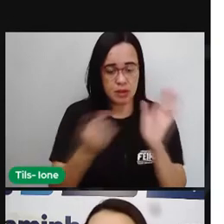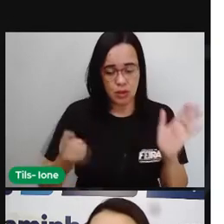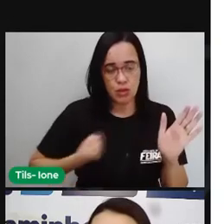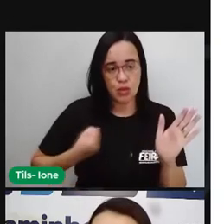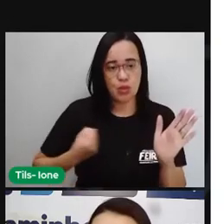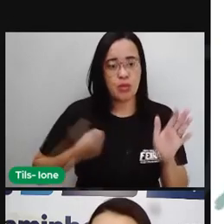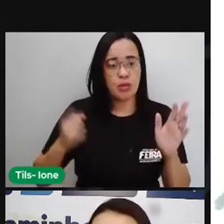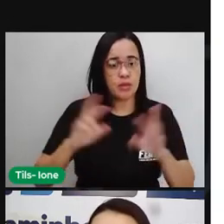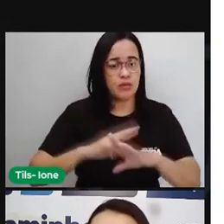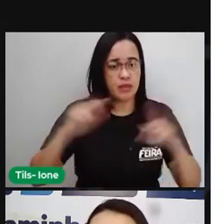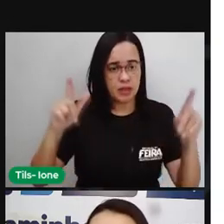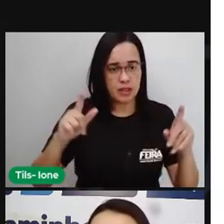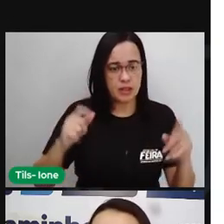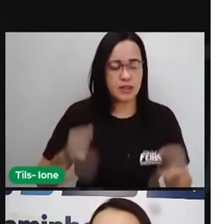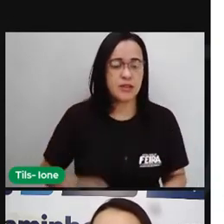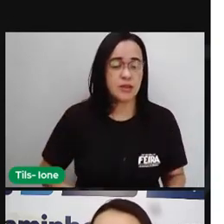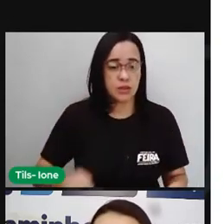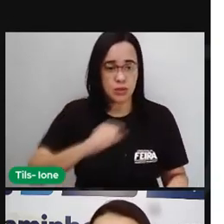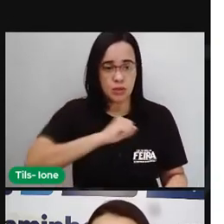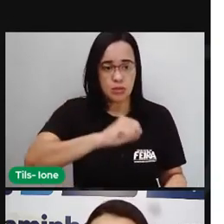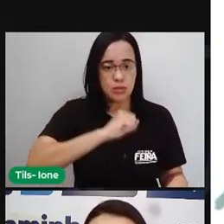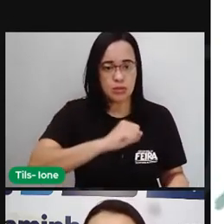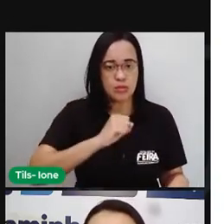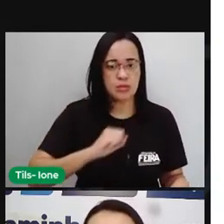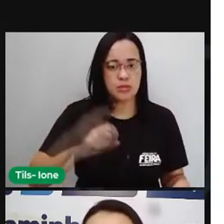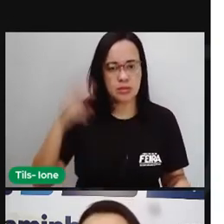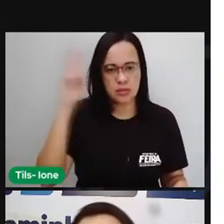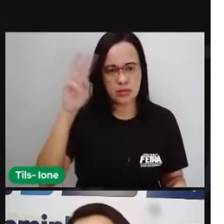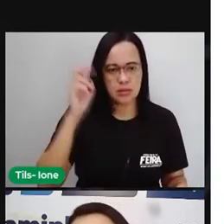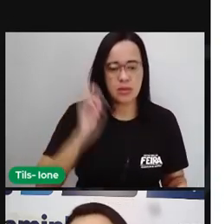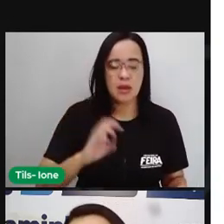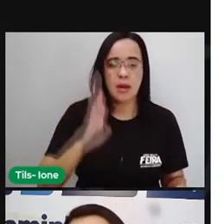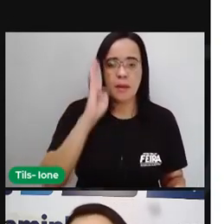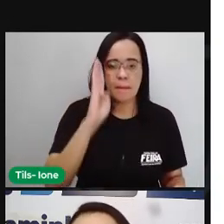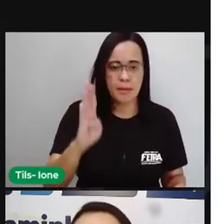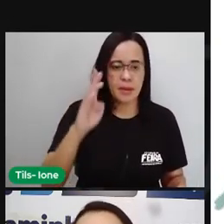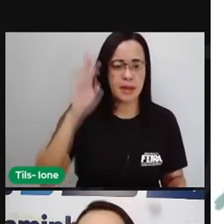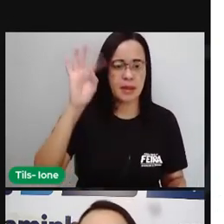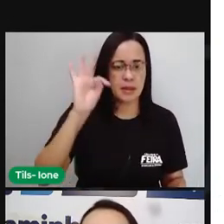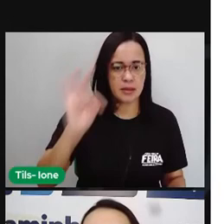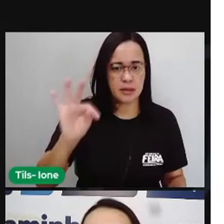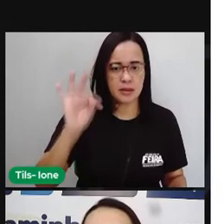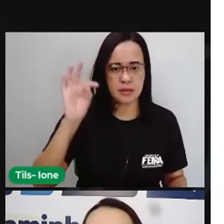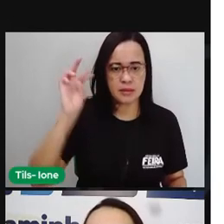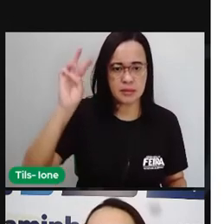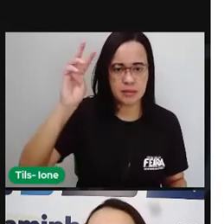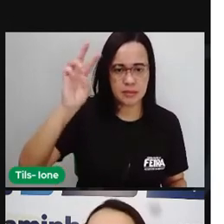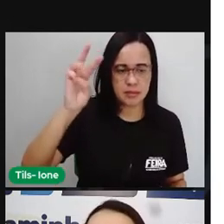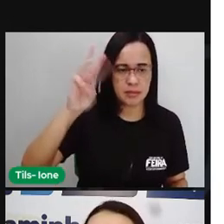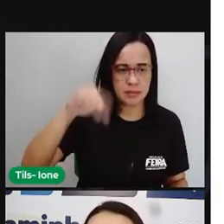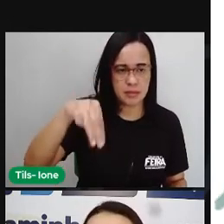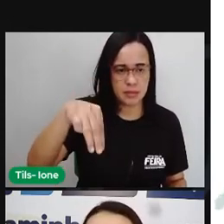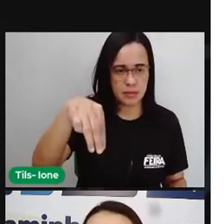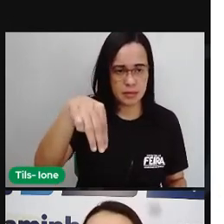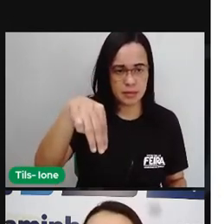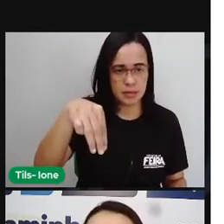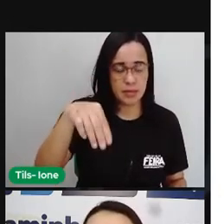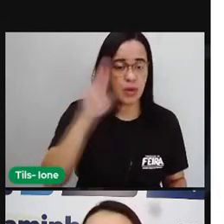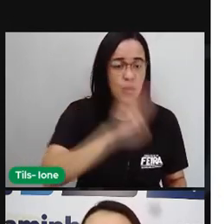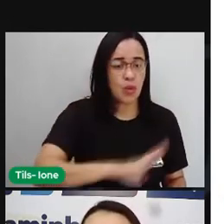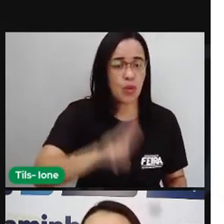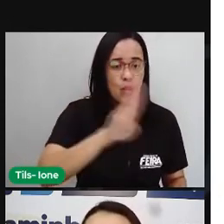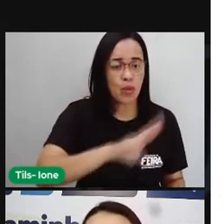O batimento cardíacular foi 50 por minuto. A PRO apresenta aqui o mesmo problema só que agora utilizando um outro valor.